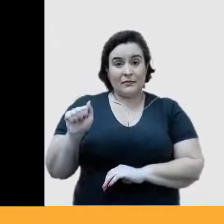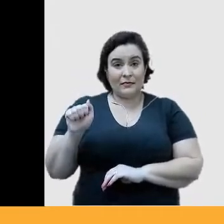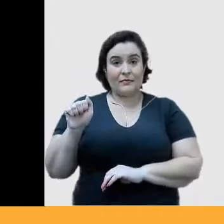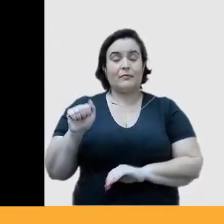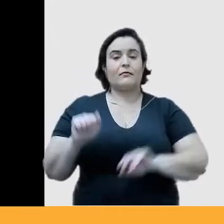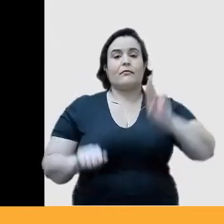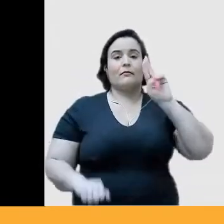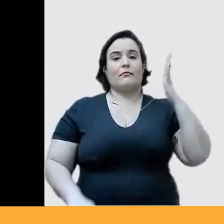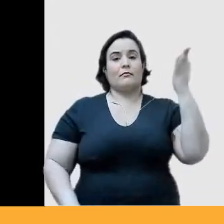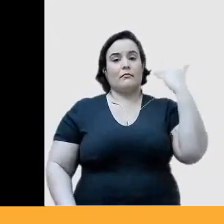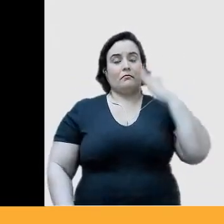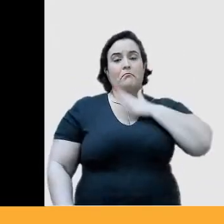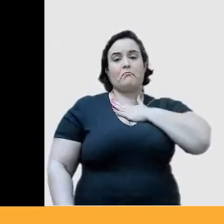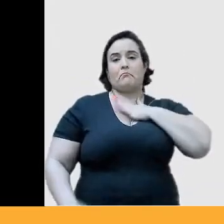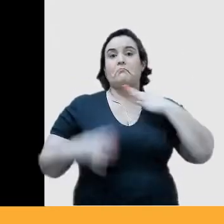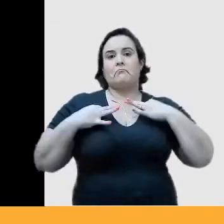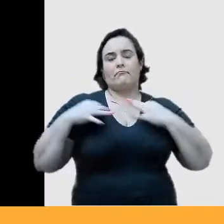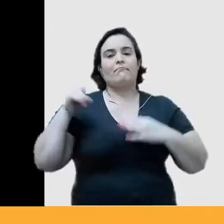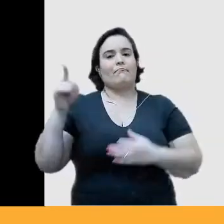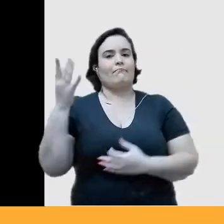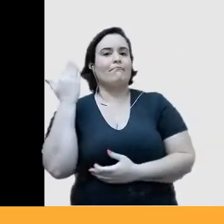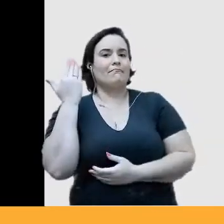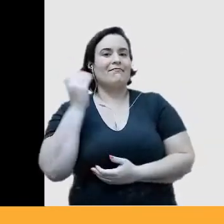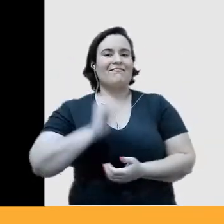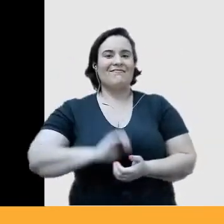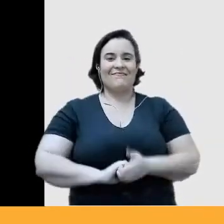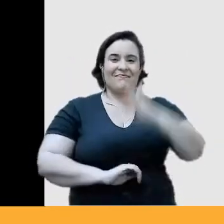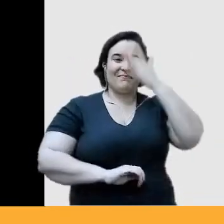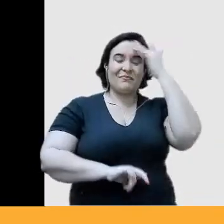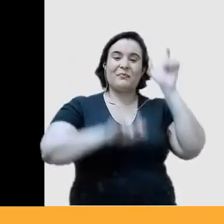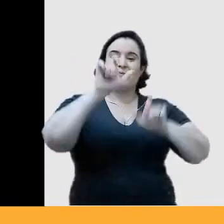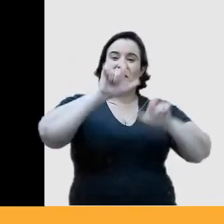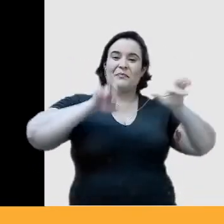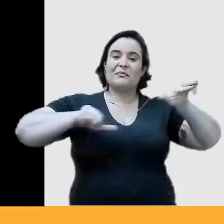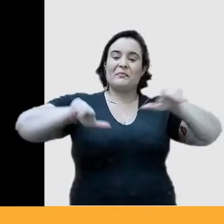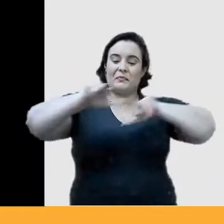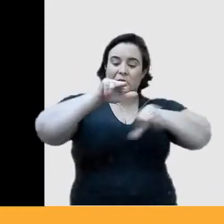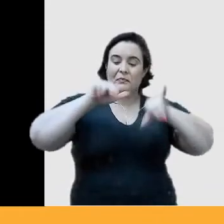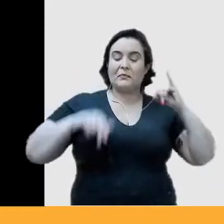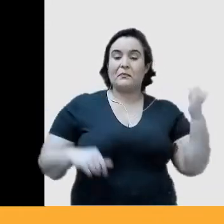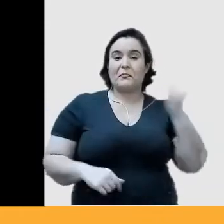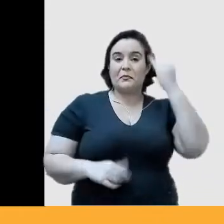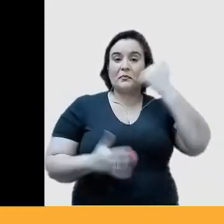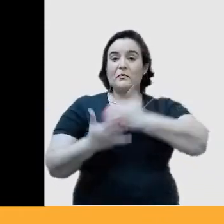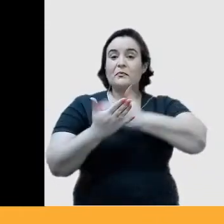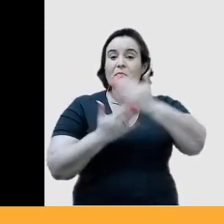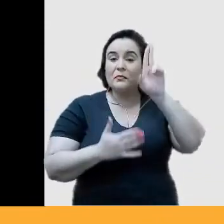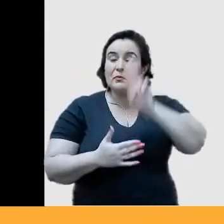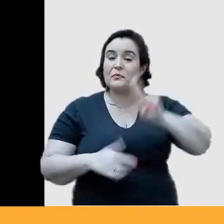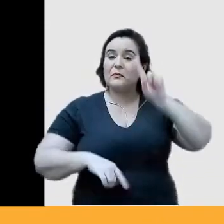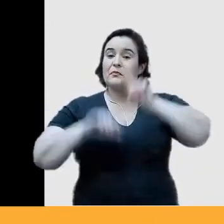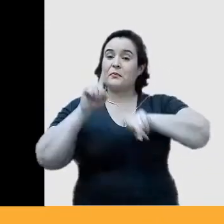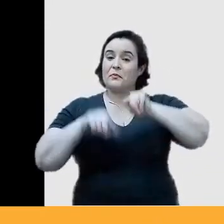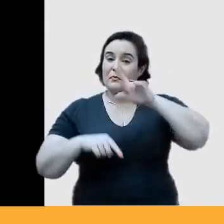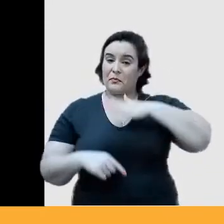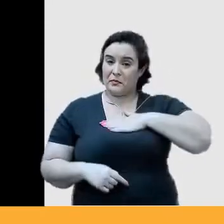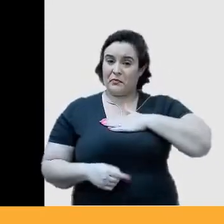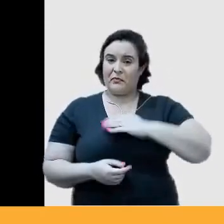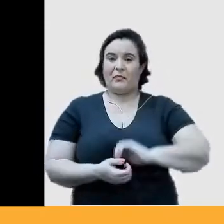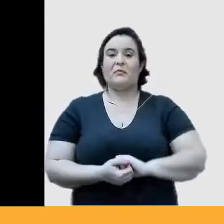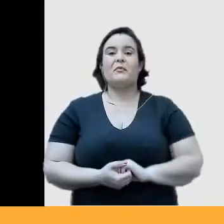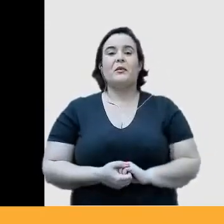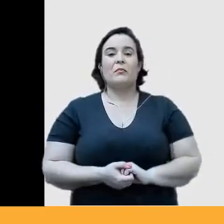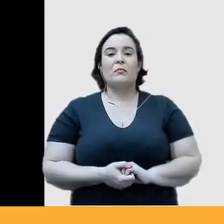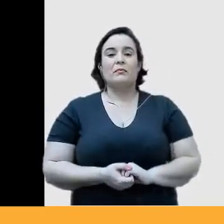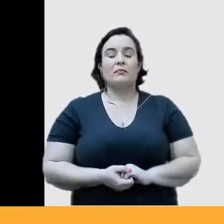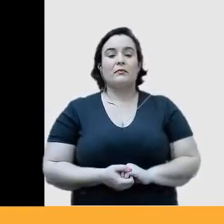usava minhas camisas e tal, enfim, várias pessoas importantes que começou a usar esse produto meu. Agora,